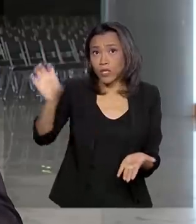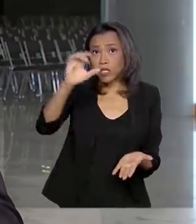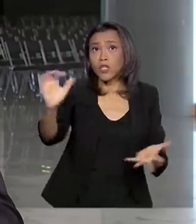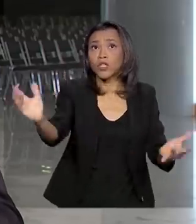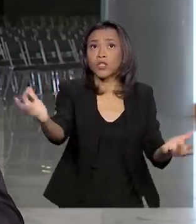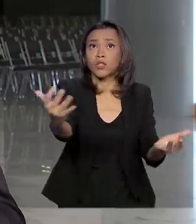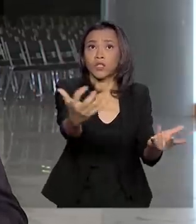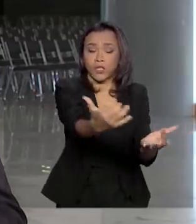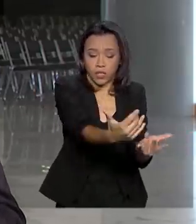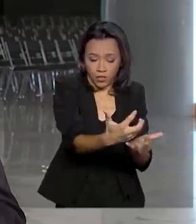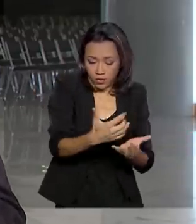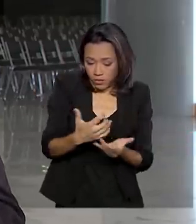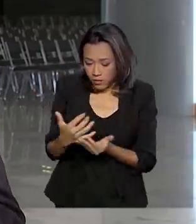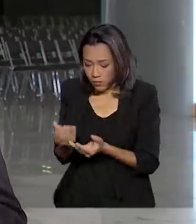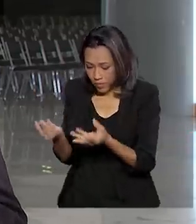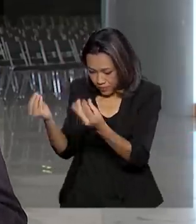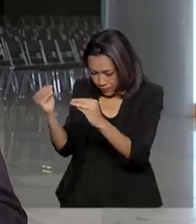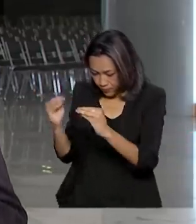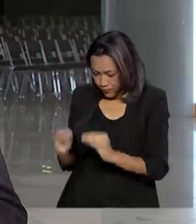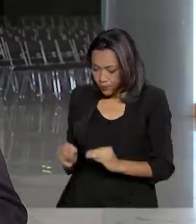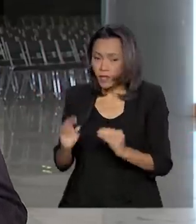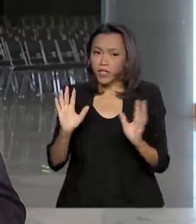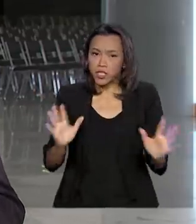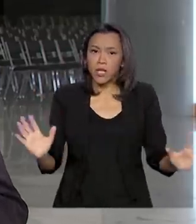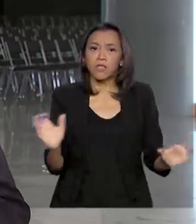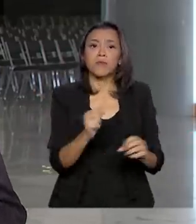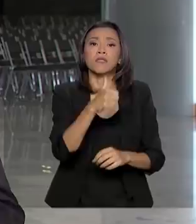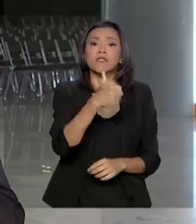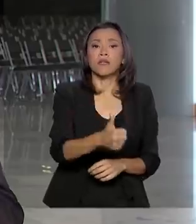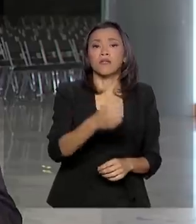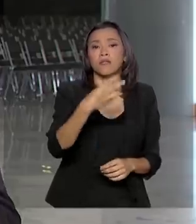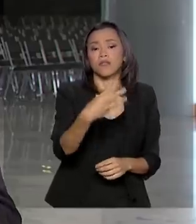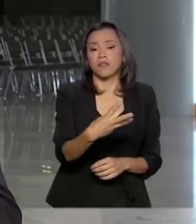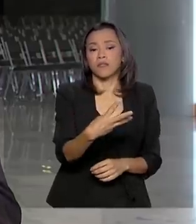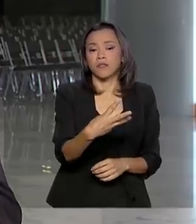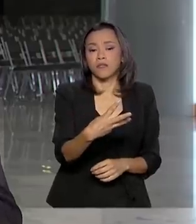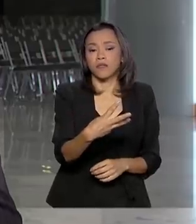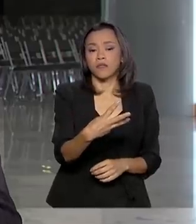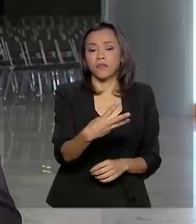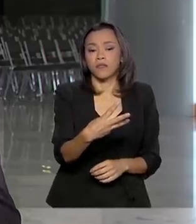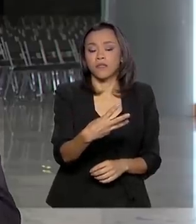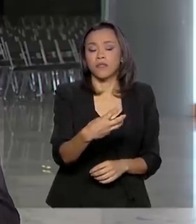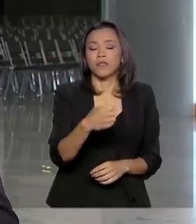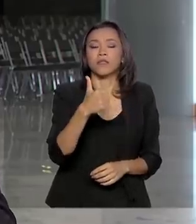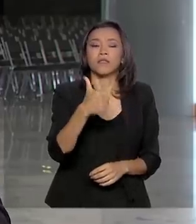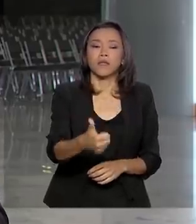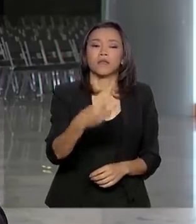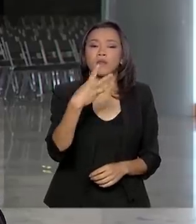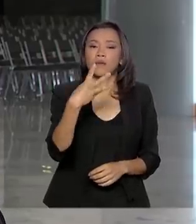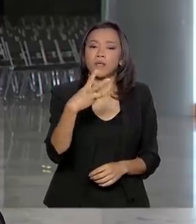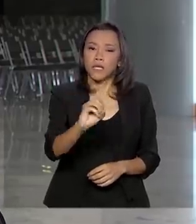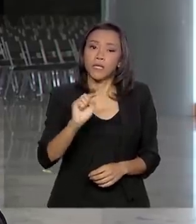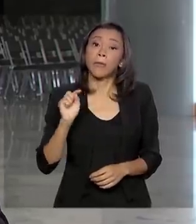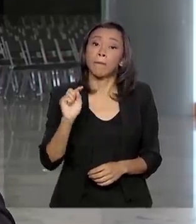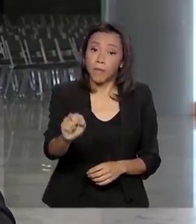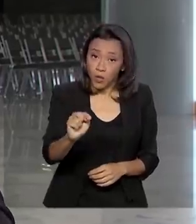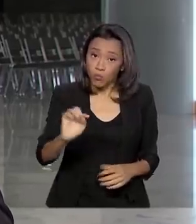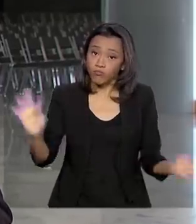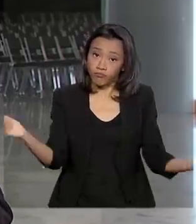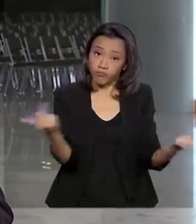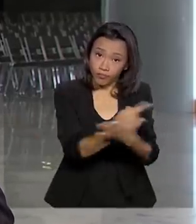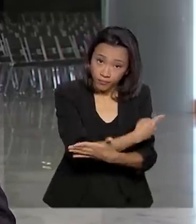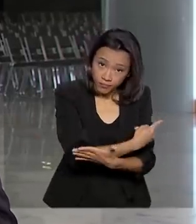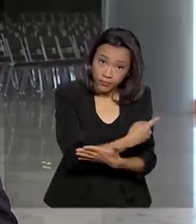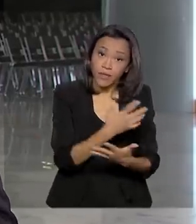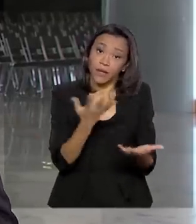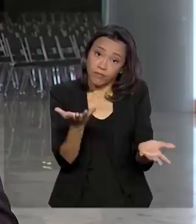Em todo o mundo, já são mais de 130 mil mortes, 130 mil casos e 5 mil mortes. E a boa notícia